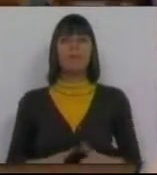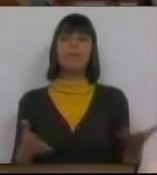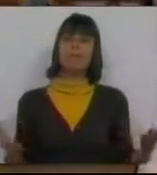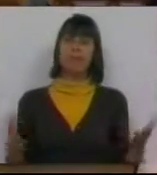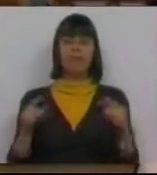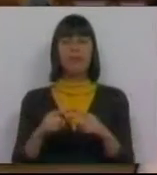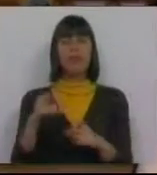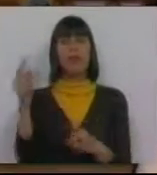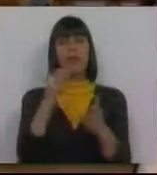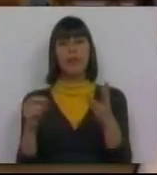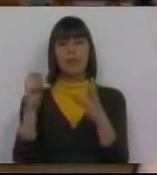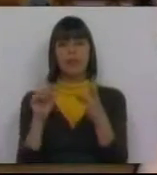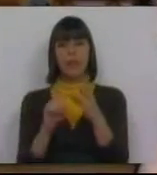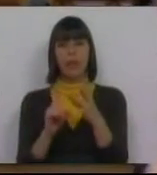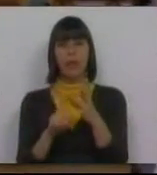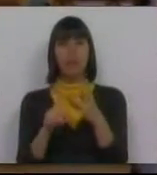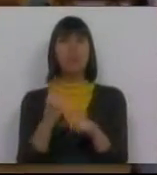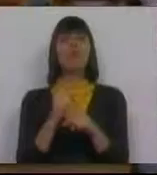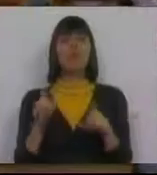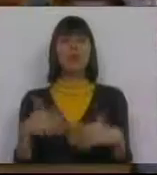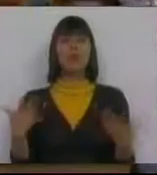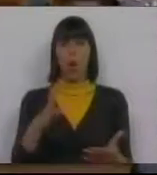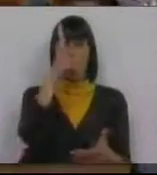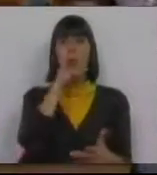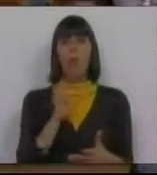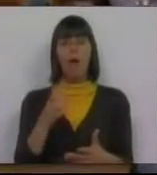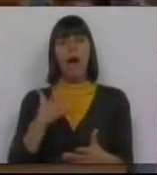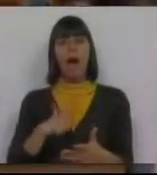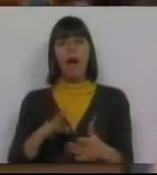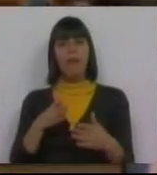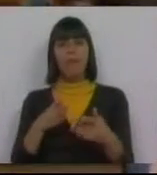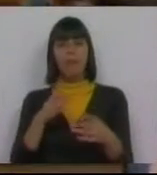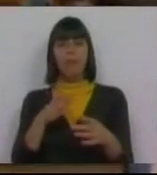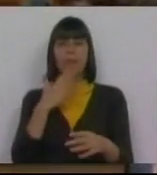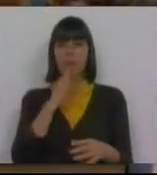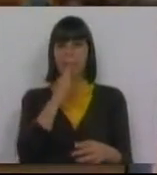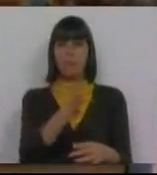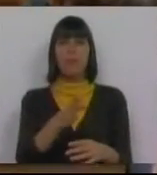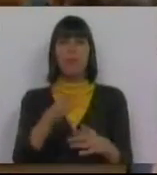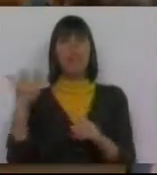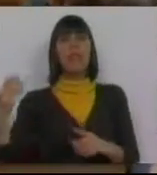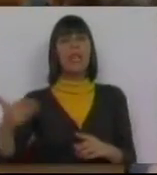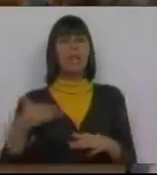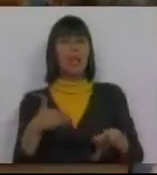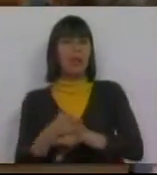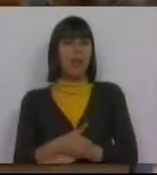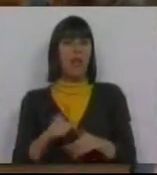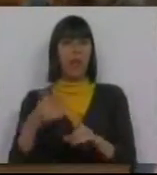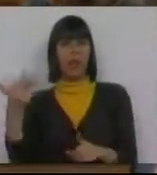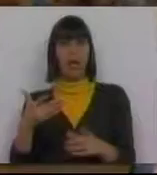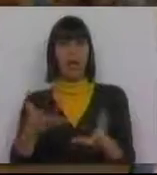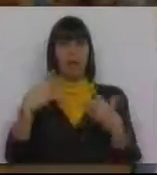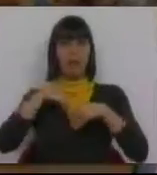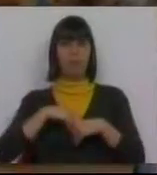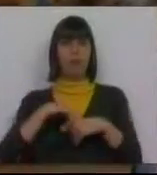E, em terceiro lugar, porque o Governo queria ajustar contas com direitos que foram